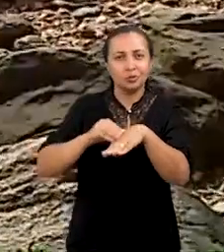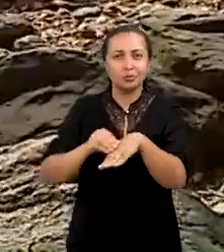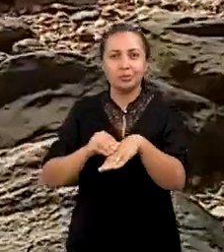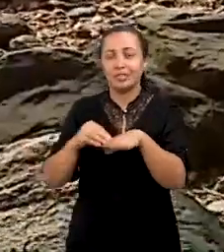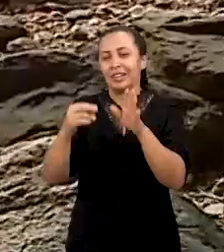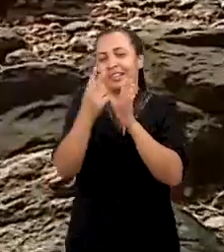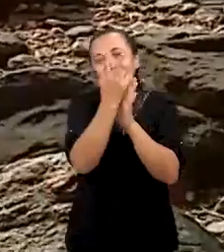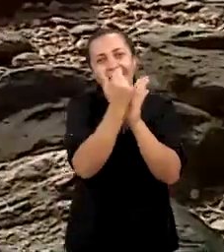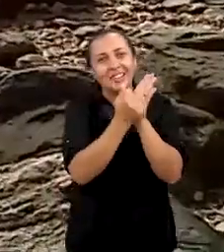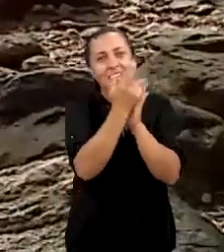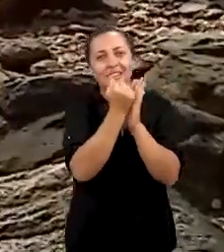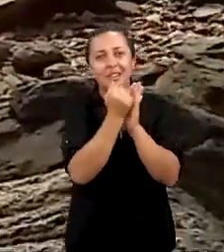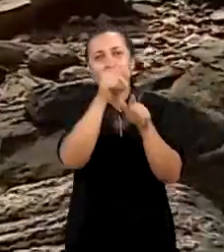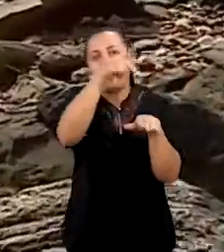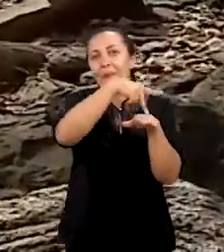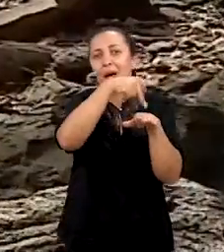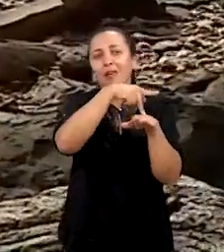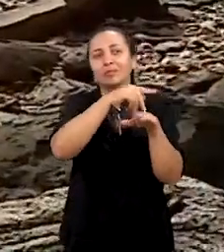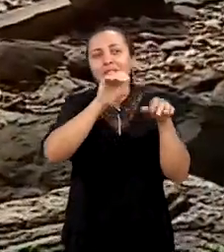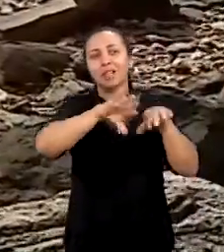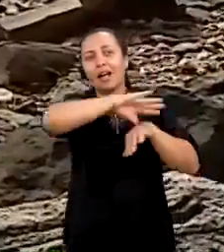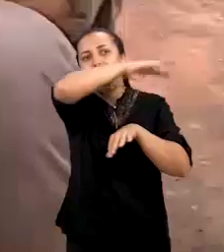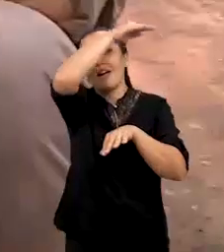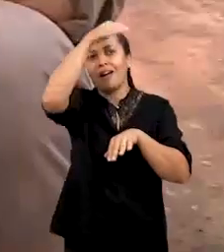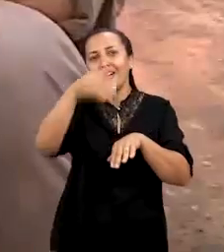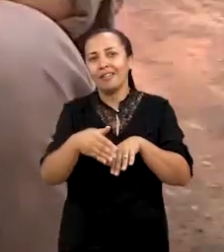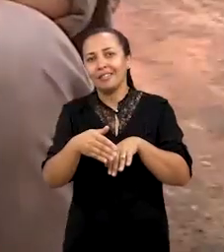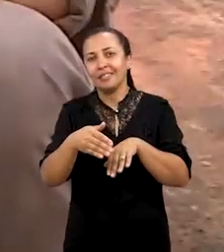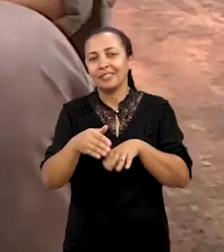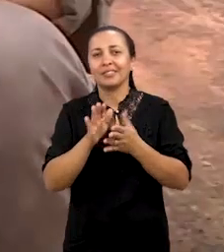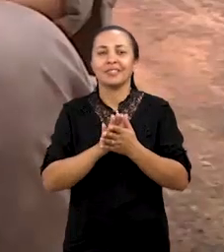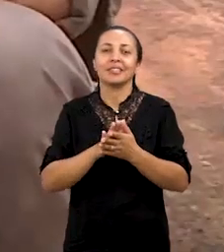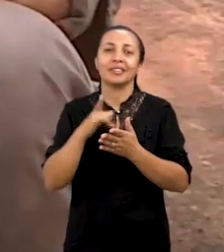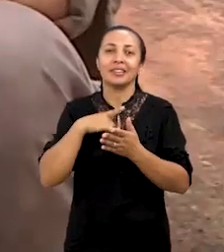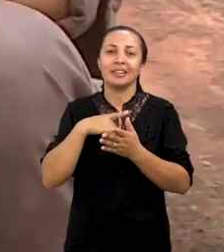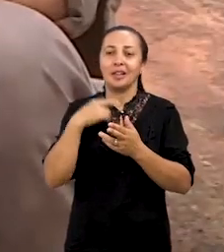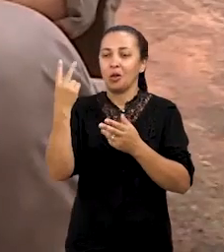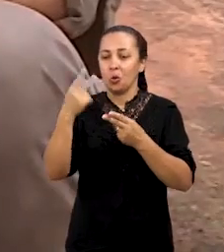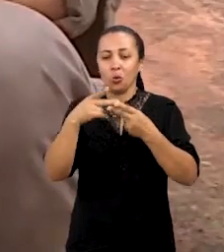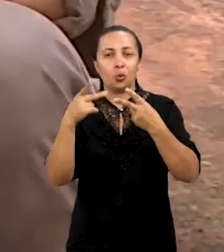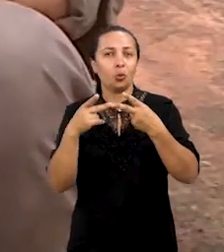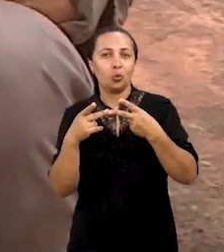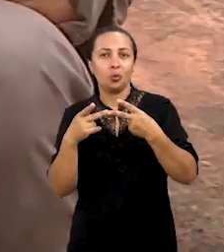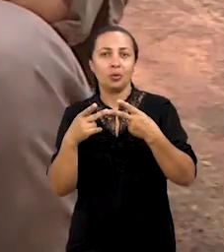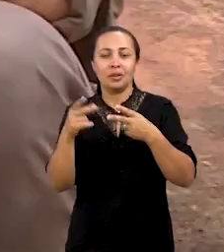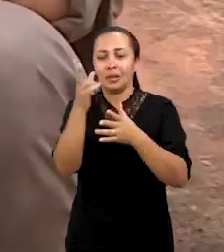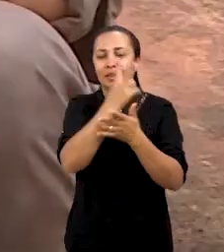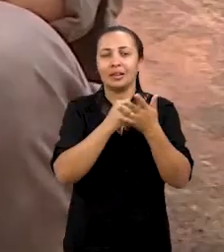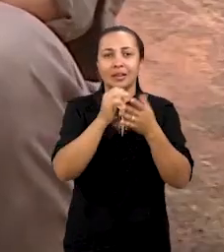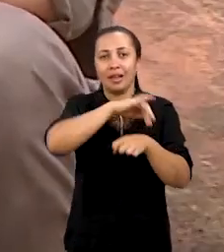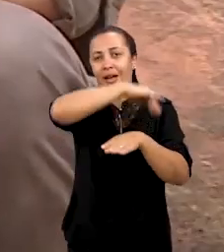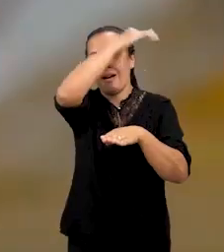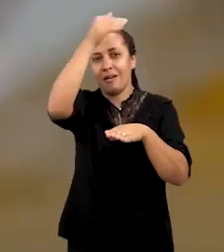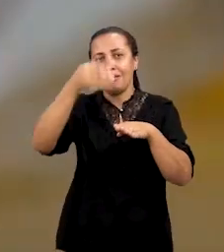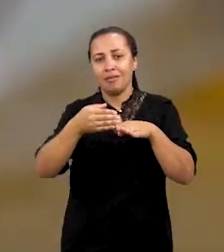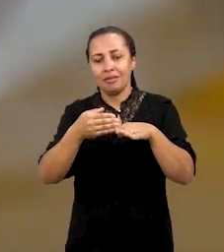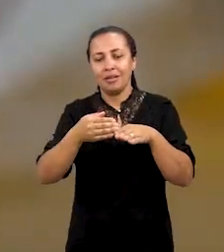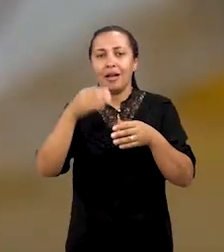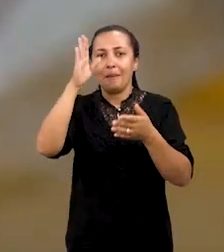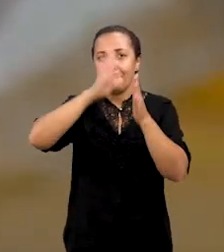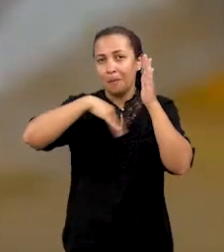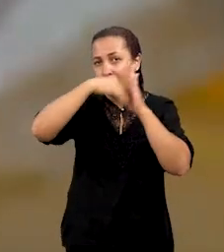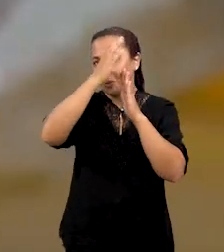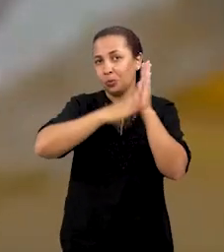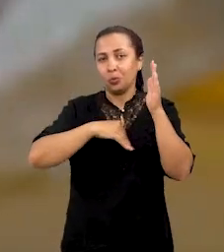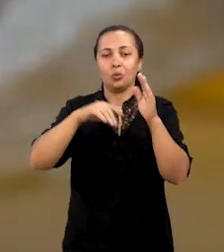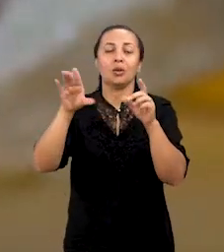rocha, que a gente está falando sobre o quê? Sobre arte rupestre, arte na rocha. E a gente vai ter duas categorias de arte na rocha, que são as pinturas e as